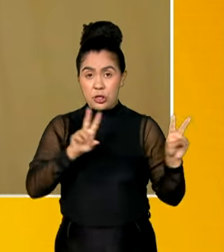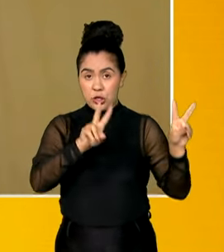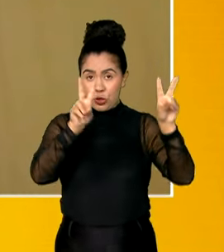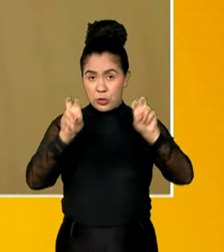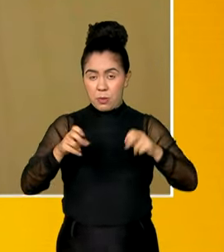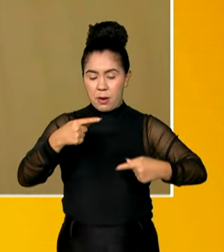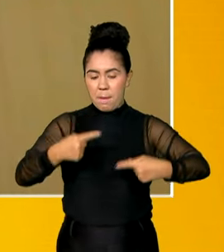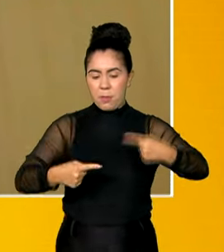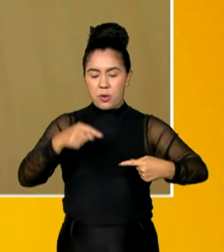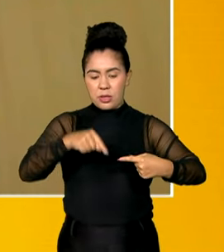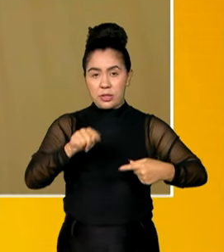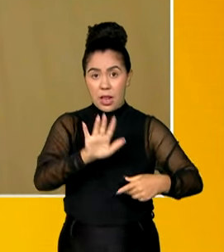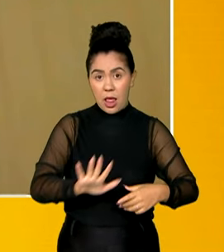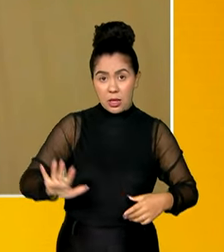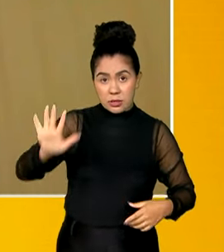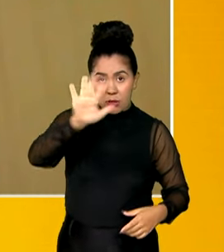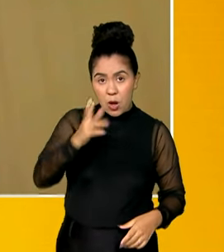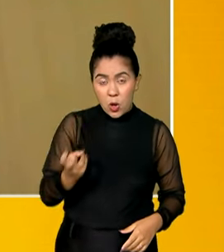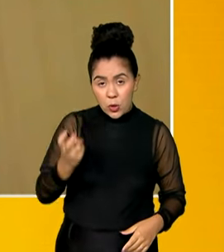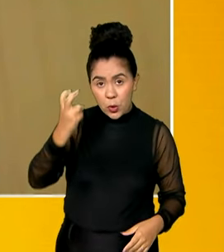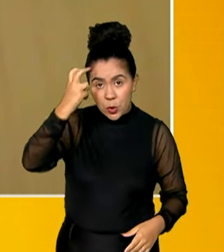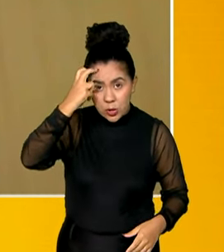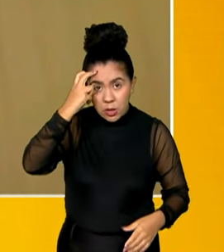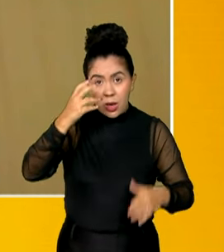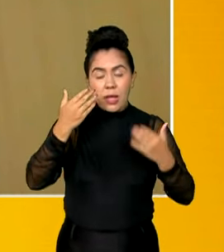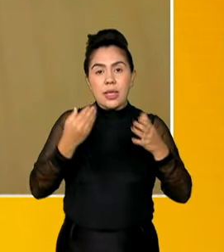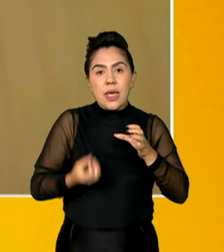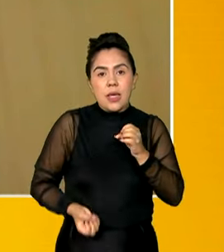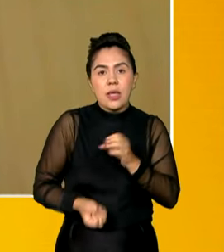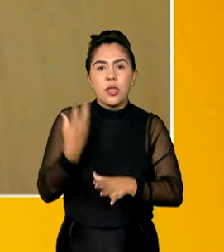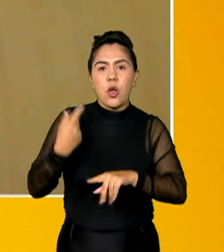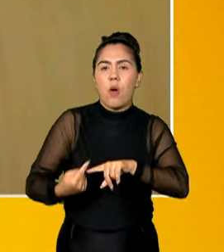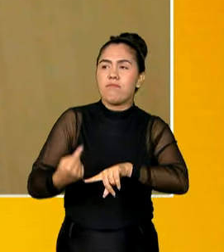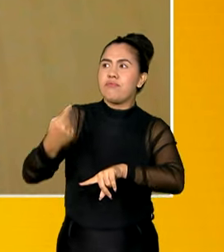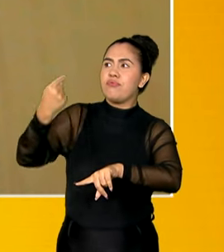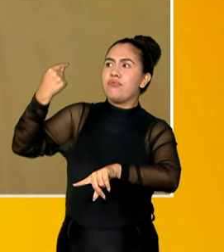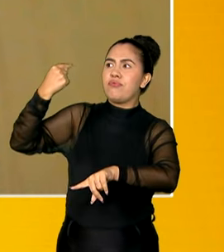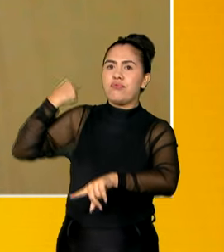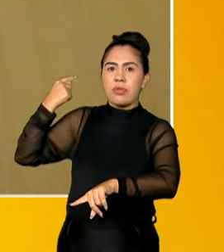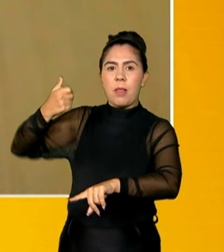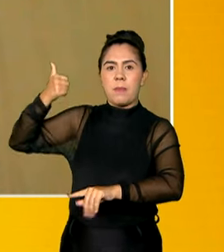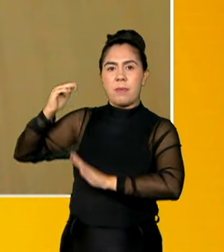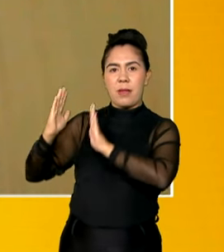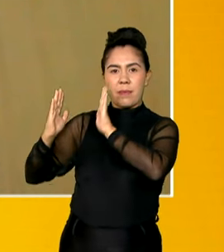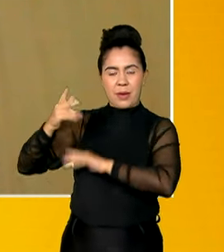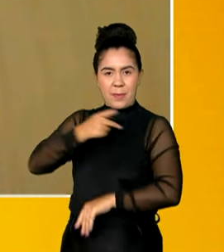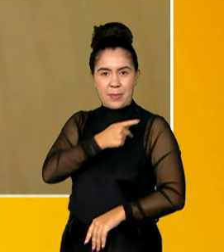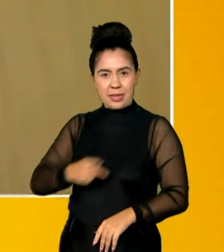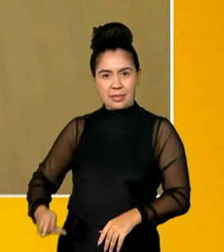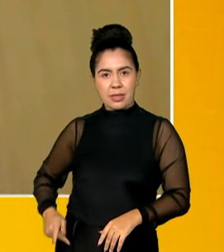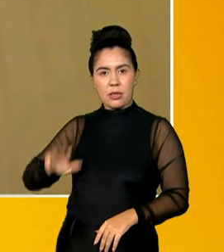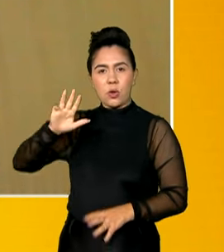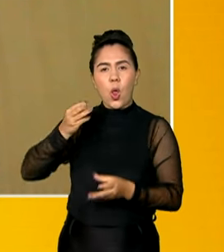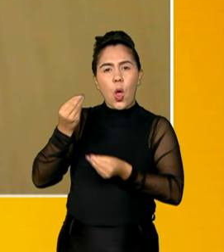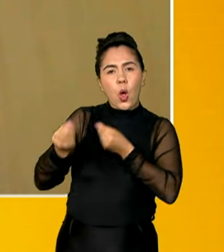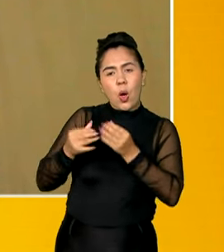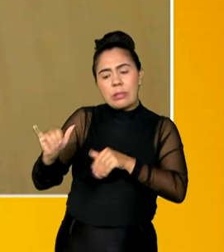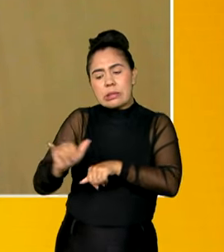que foi criada no primeiro governo do presidente Lula, tem uma importância estratégica na atuação